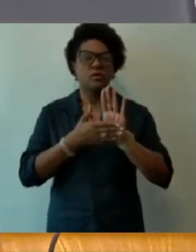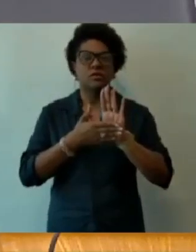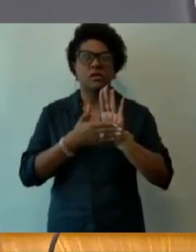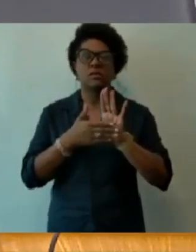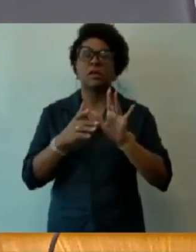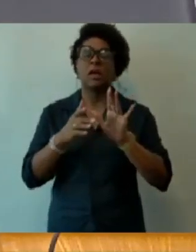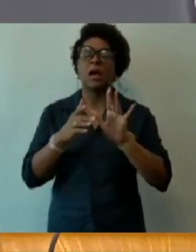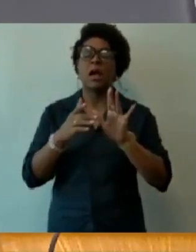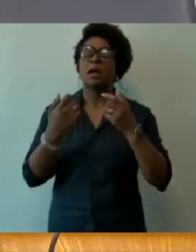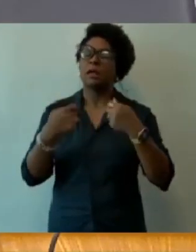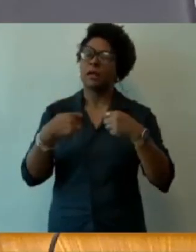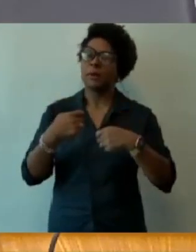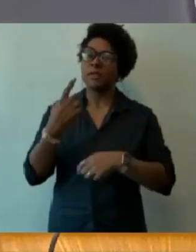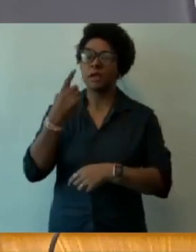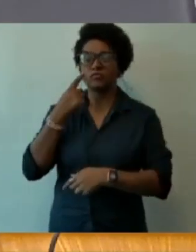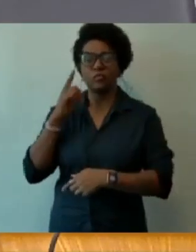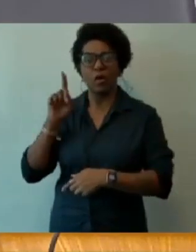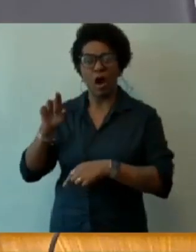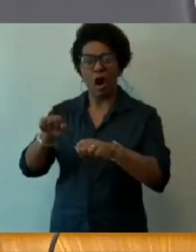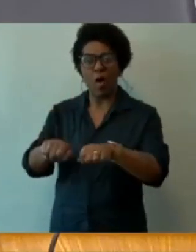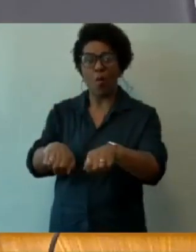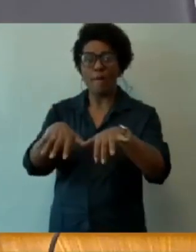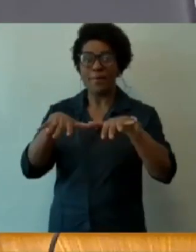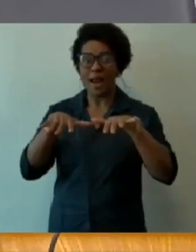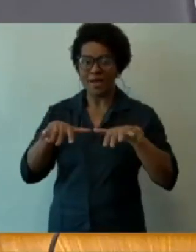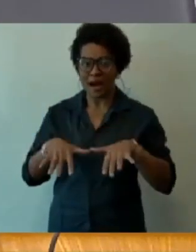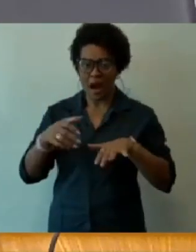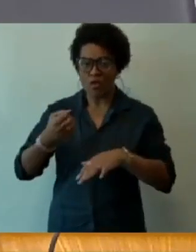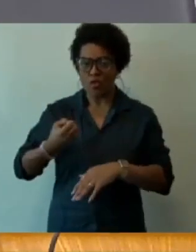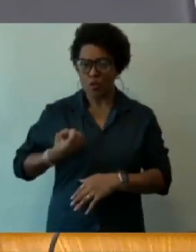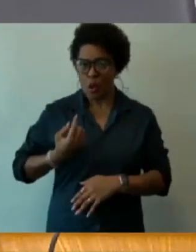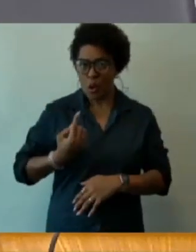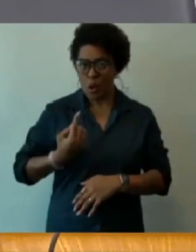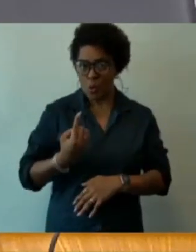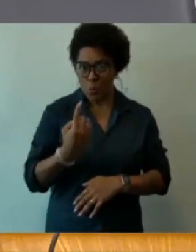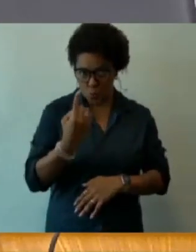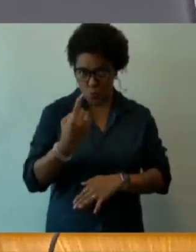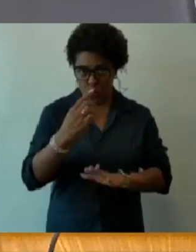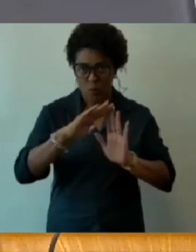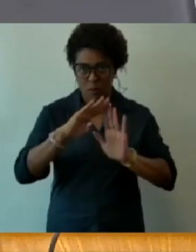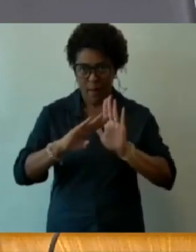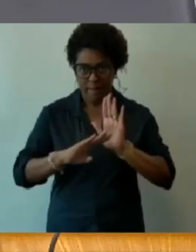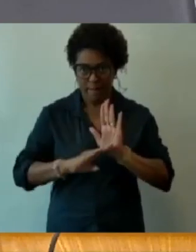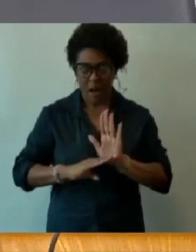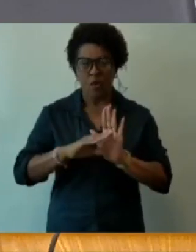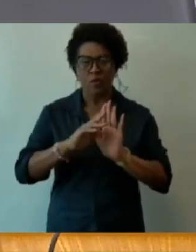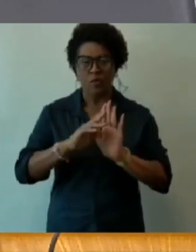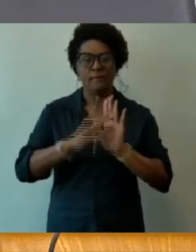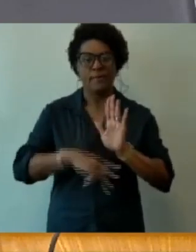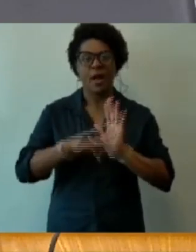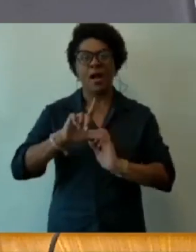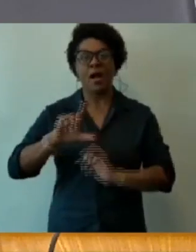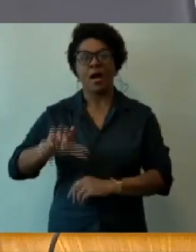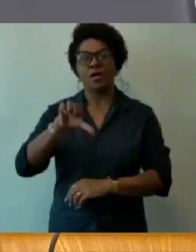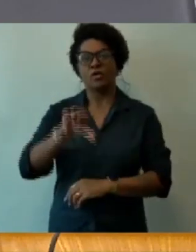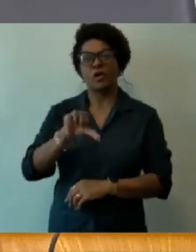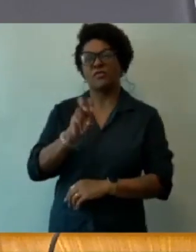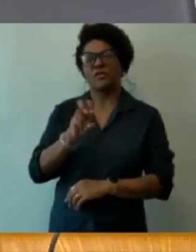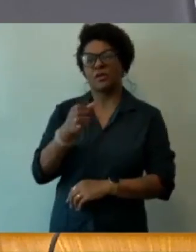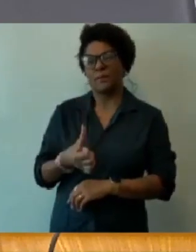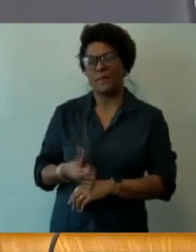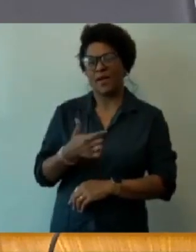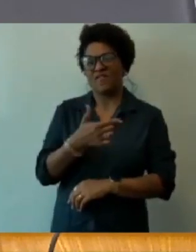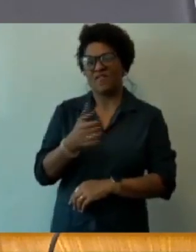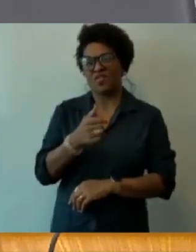apreciações do plenário. É o item 1 da pauta, é o projeto de lei 956, barra 2024, ele se encontra